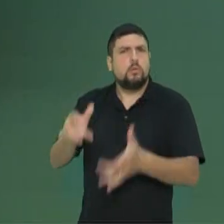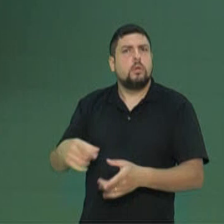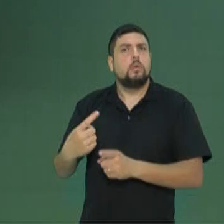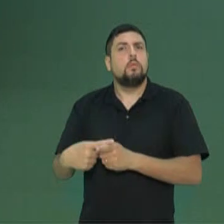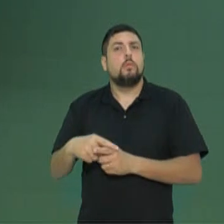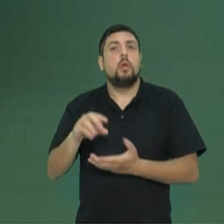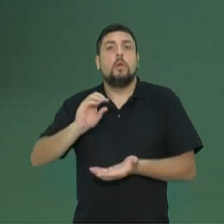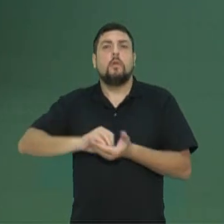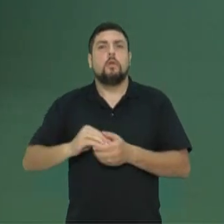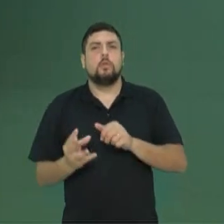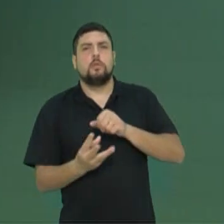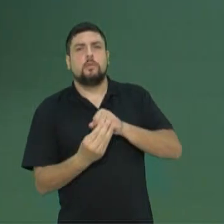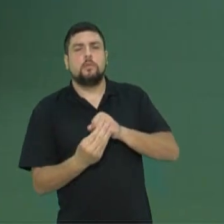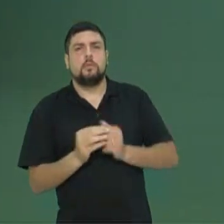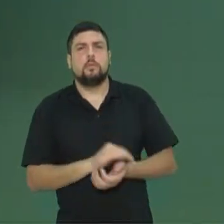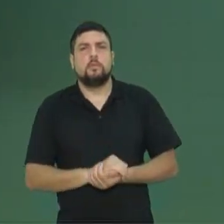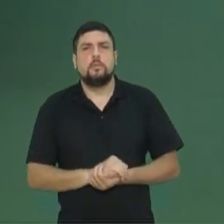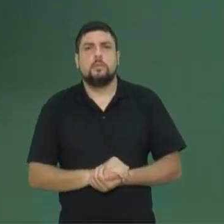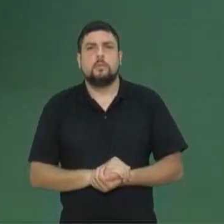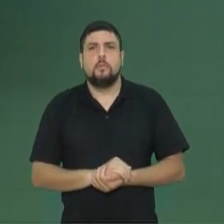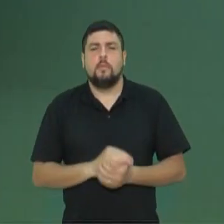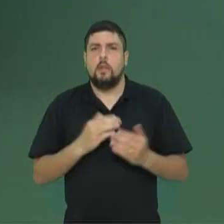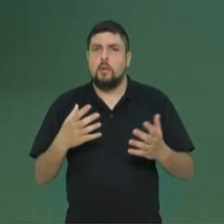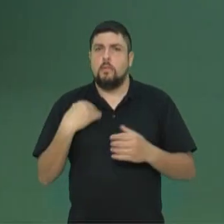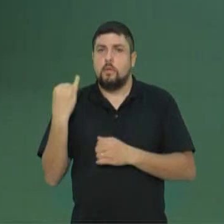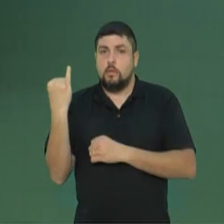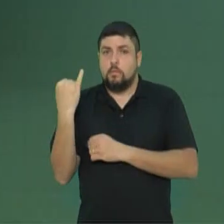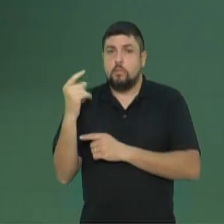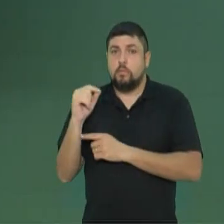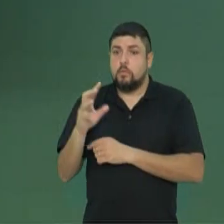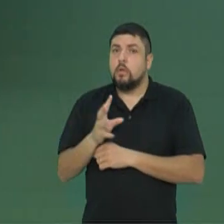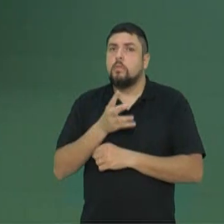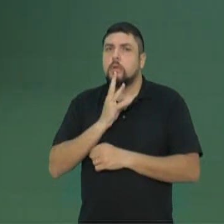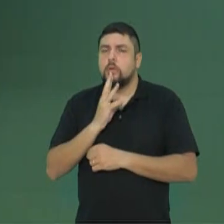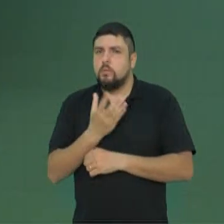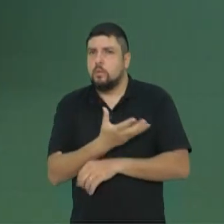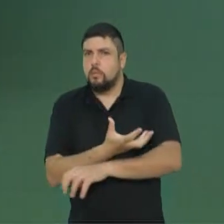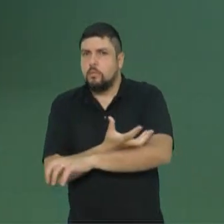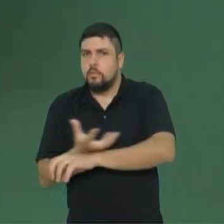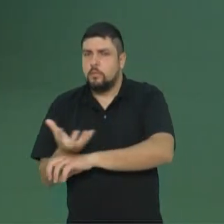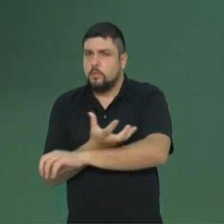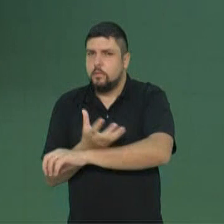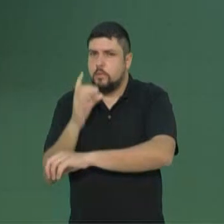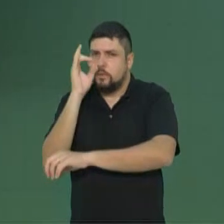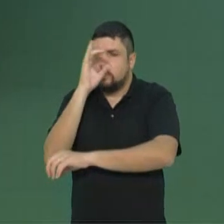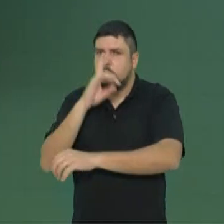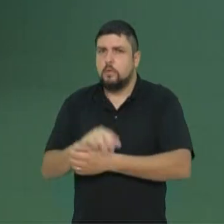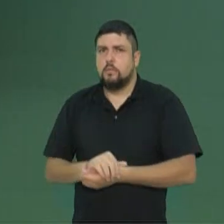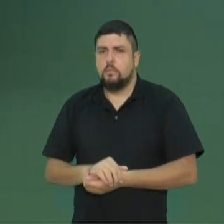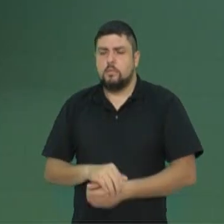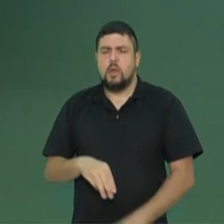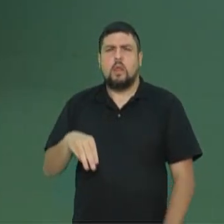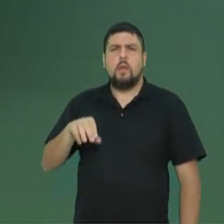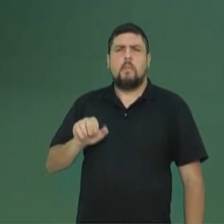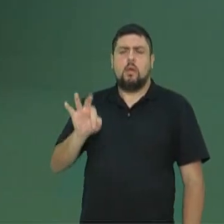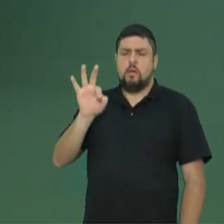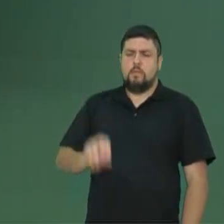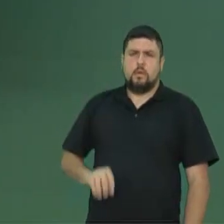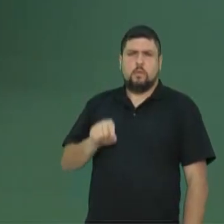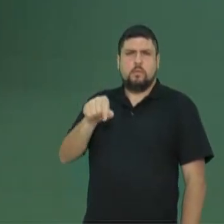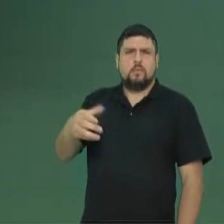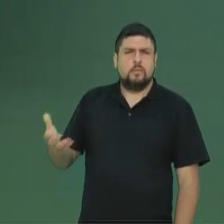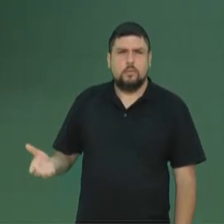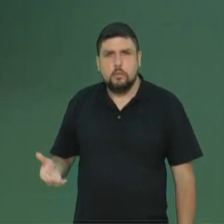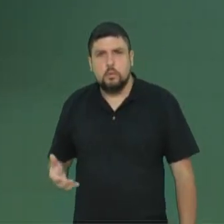conhecimento. Para trazer para vocês a importância de conhecer as plantas. Ah, isso é mato. Então acabamos sendo habituados a um